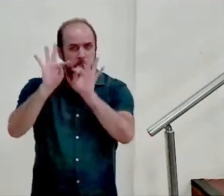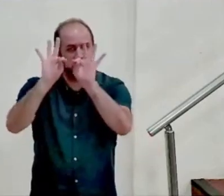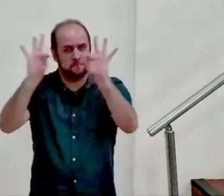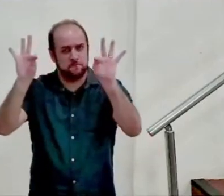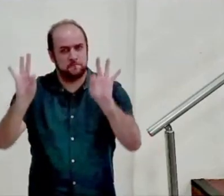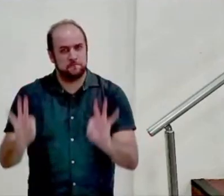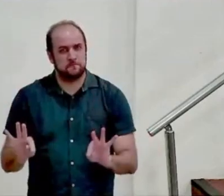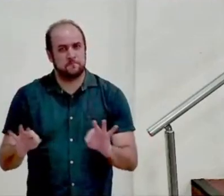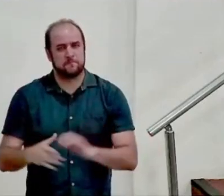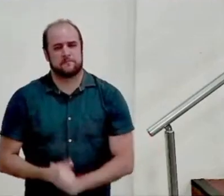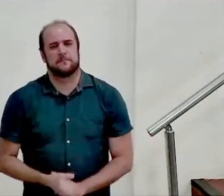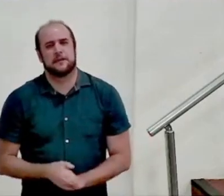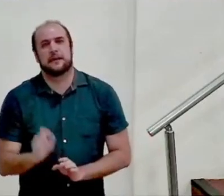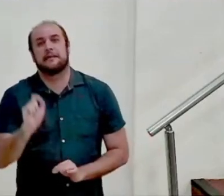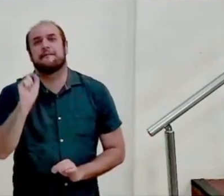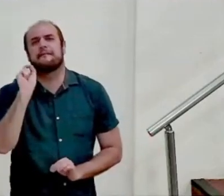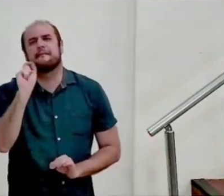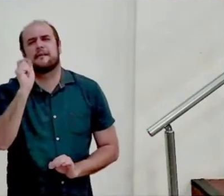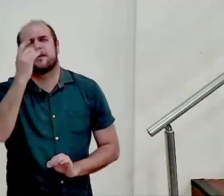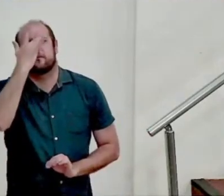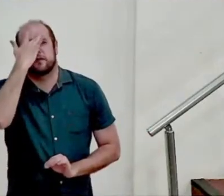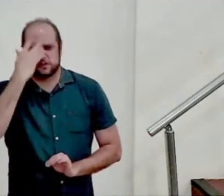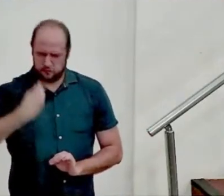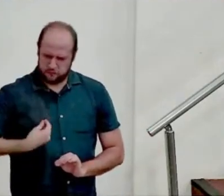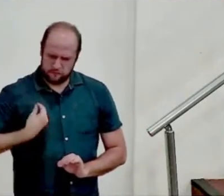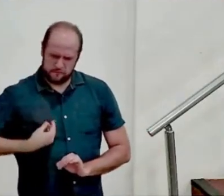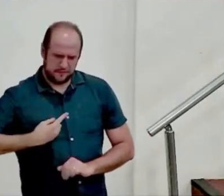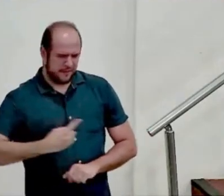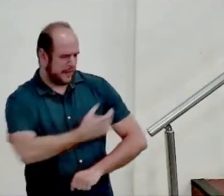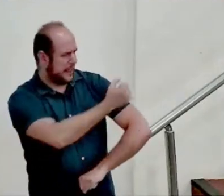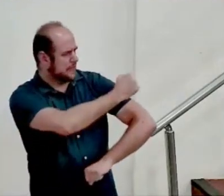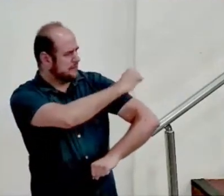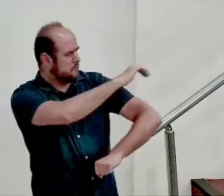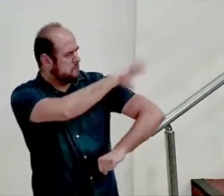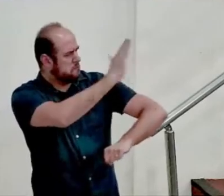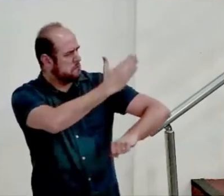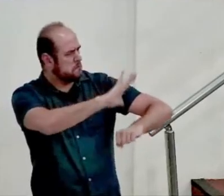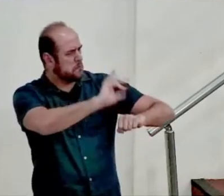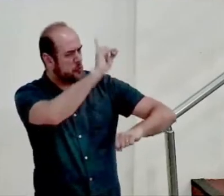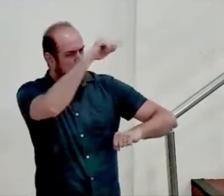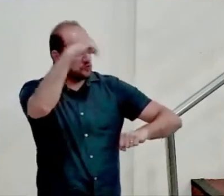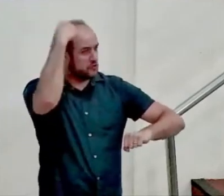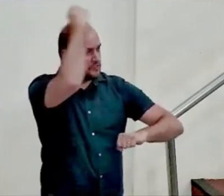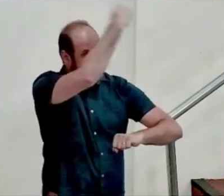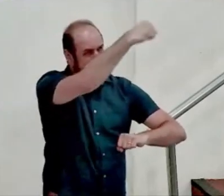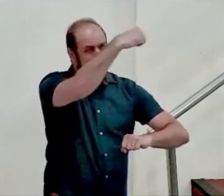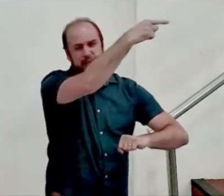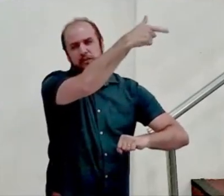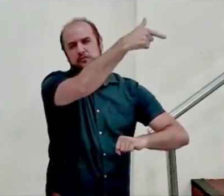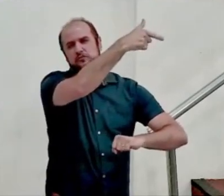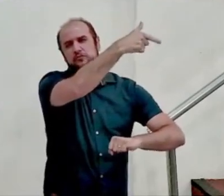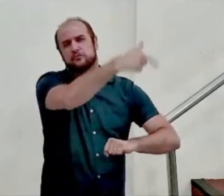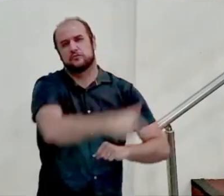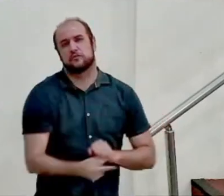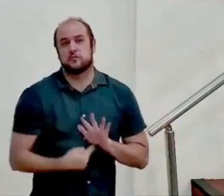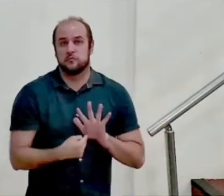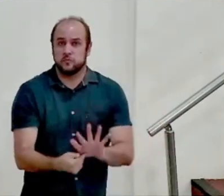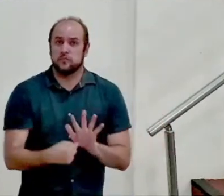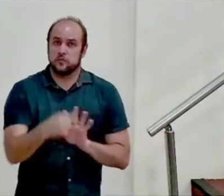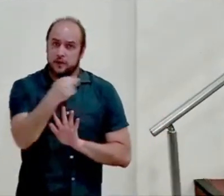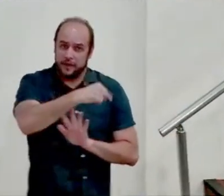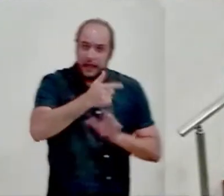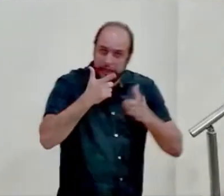Quem há de morar no teu santo monte? E está expresso aqui na